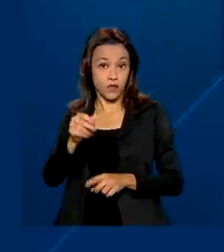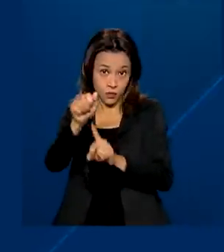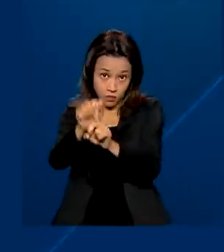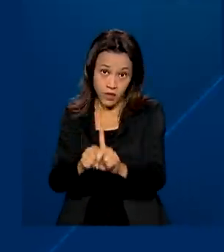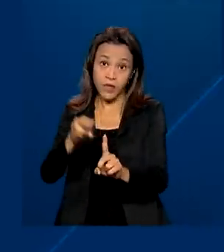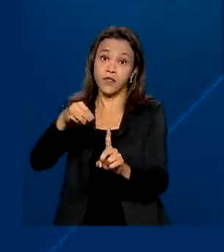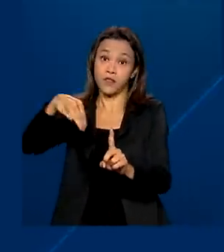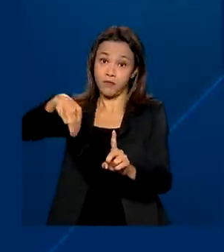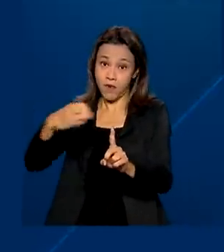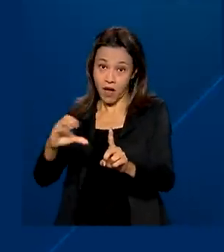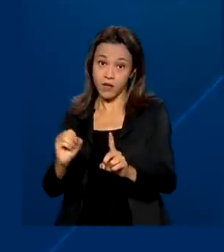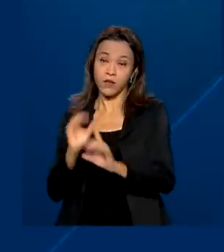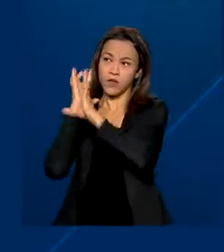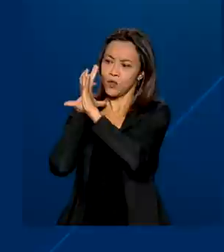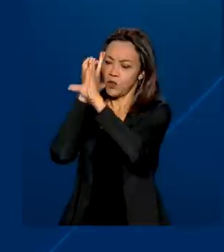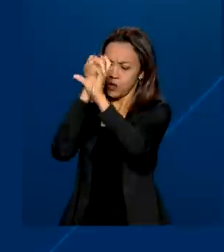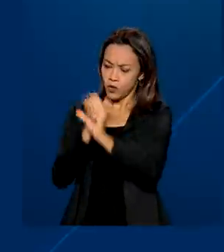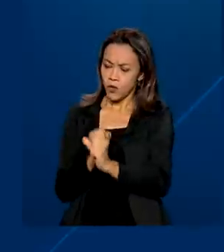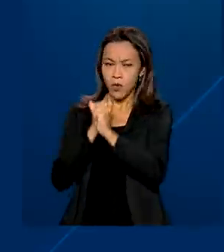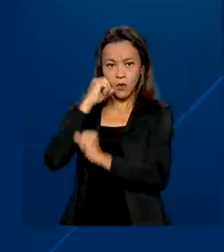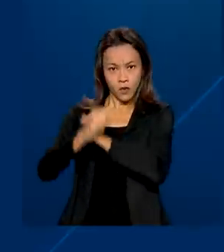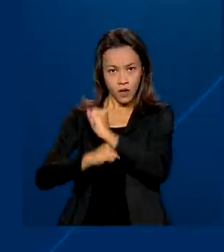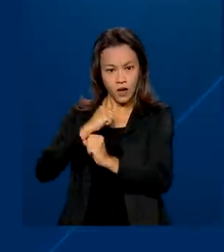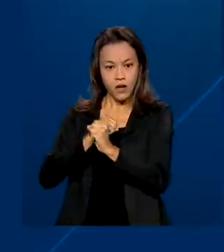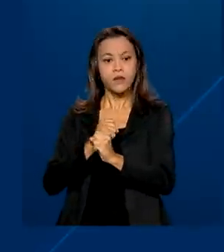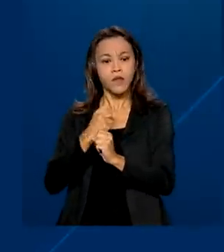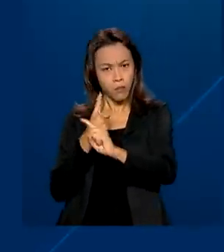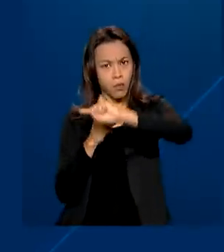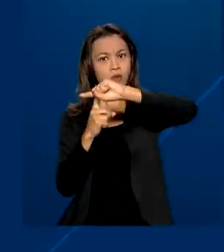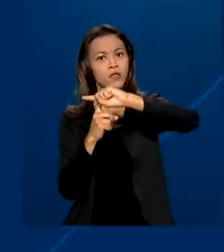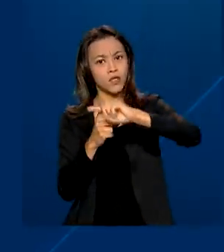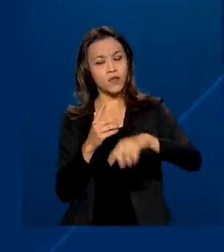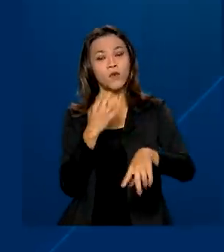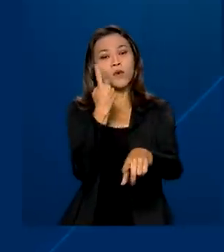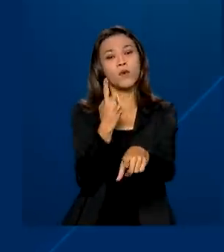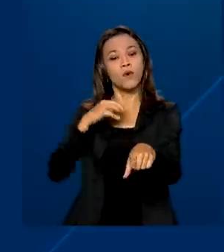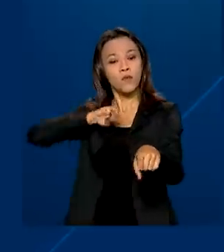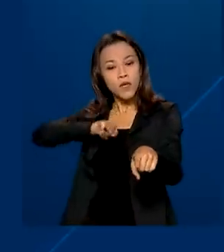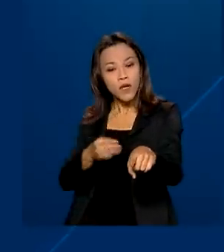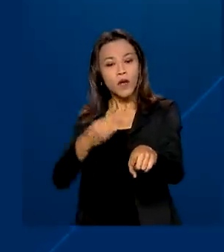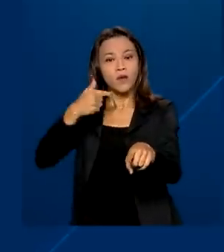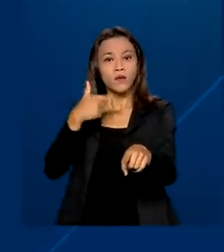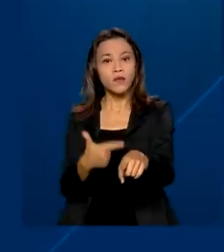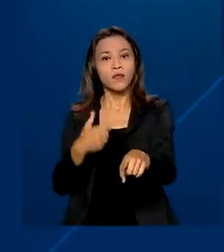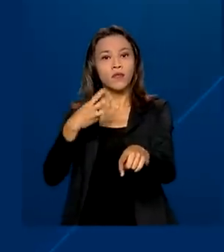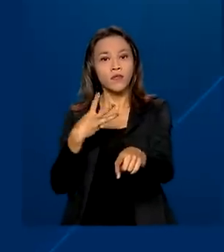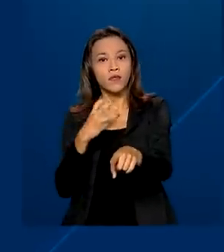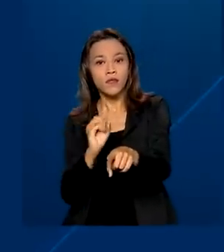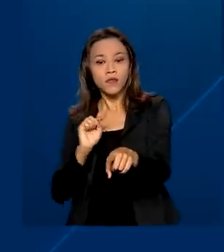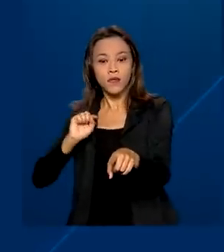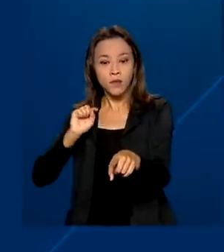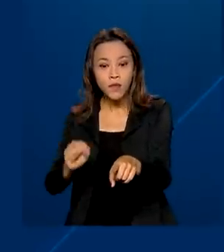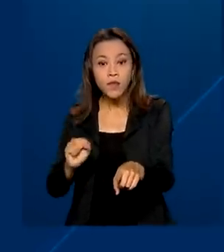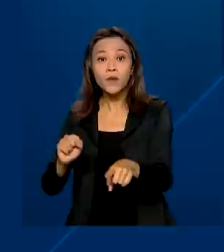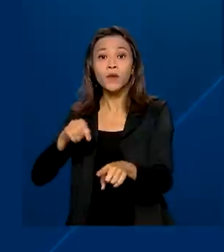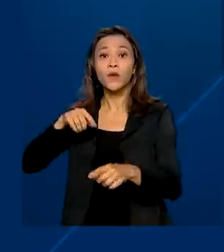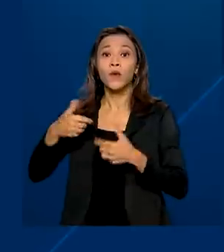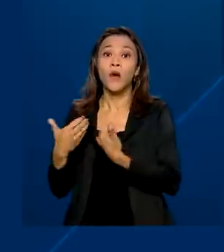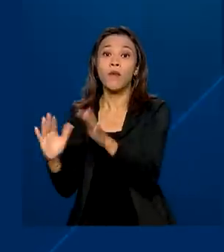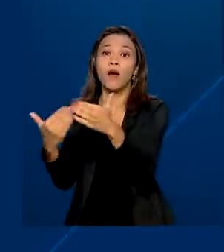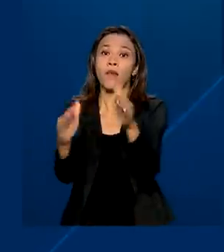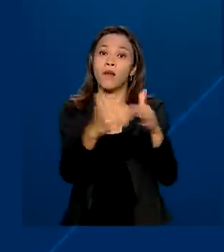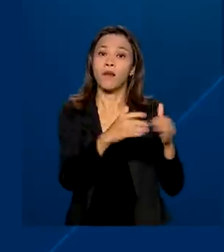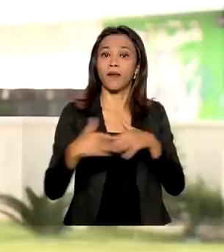primeiros meses do ano, o saldo está positivo em mais de 1 milhão e 230 mil novos postos de trabalho com